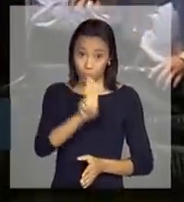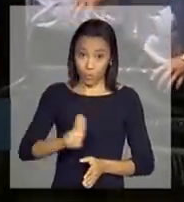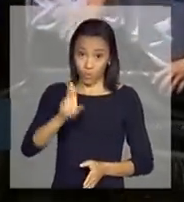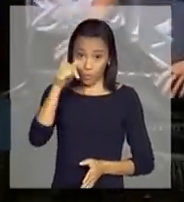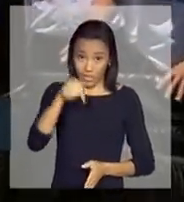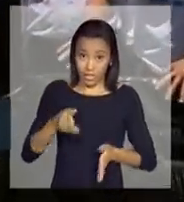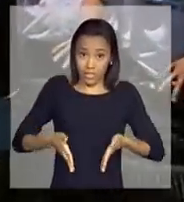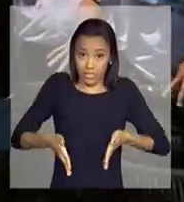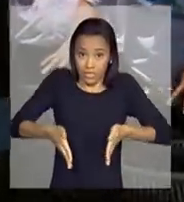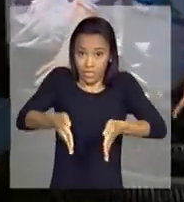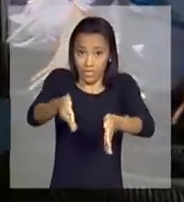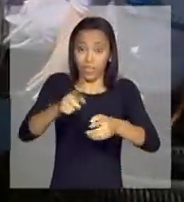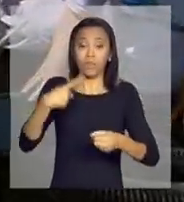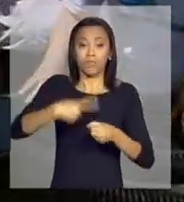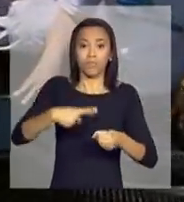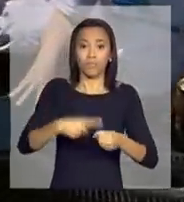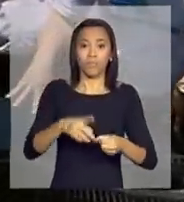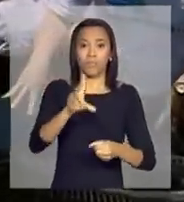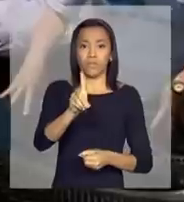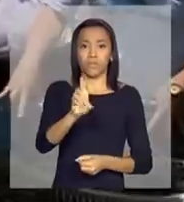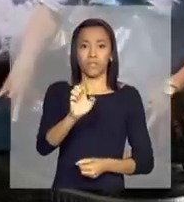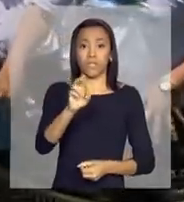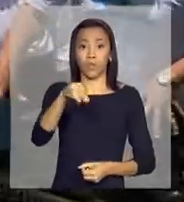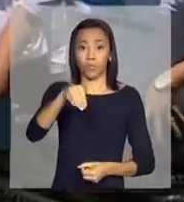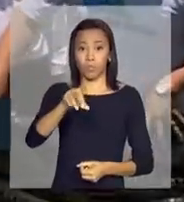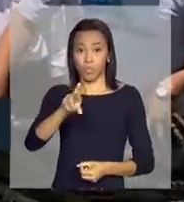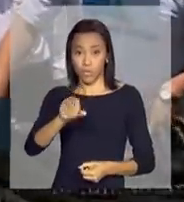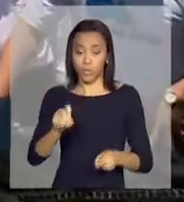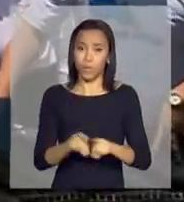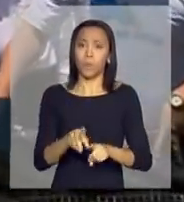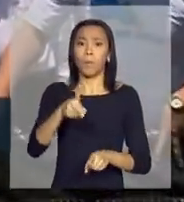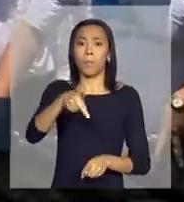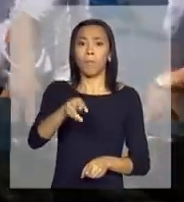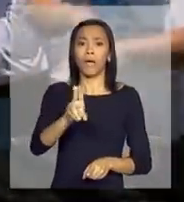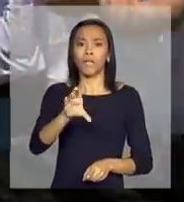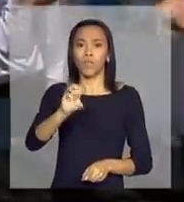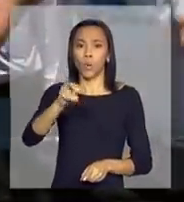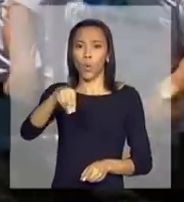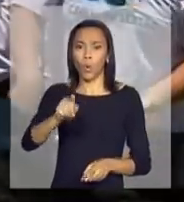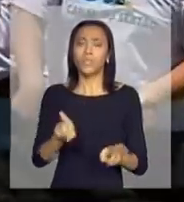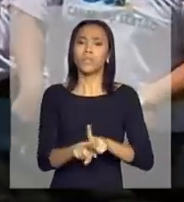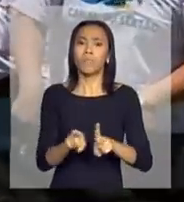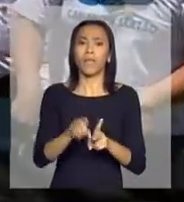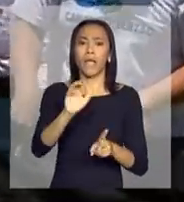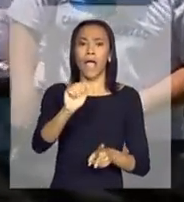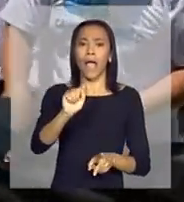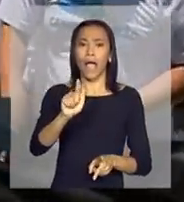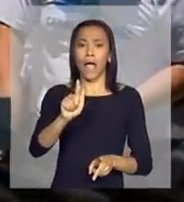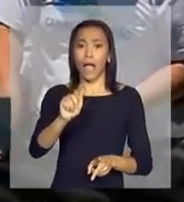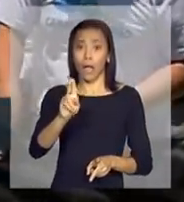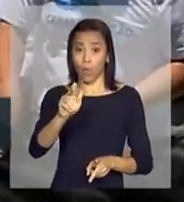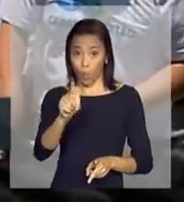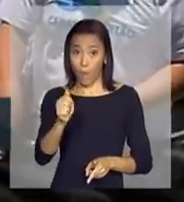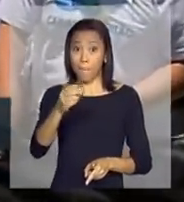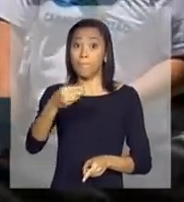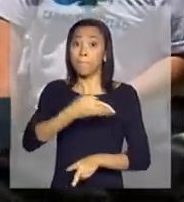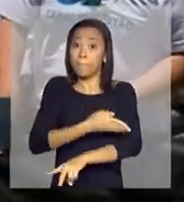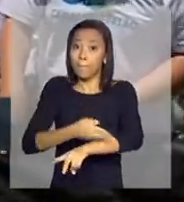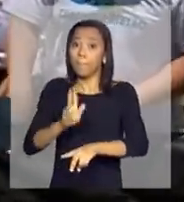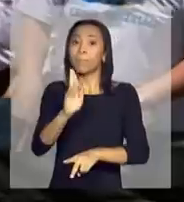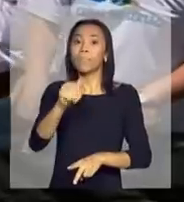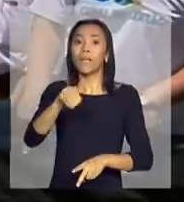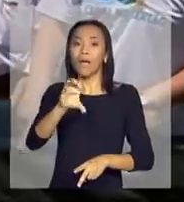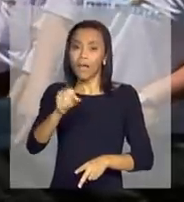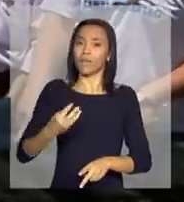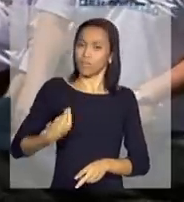do sertão. São os municípios de Delmiro, Gouveia, Pariconha e Água Branca, que é este município onde está a presidenta Dilma